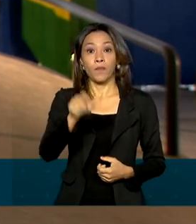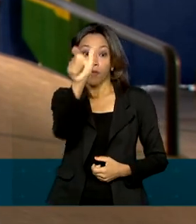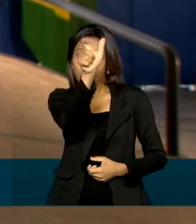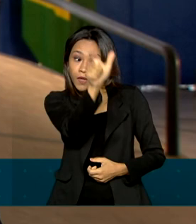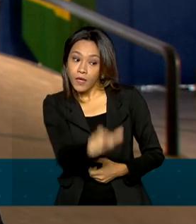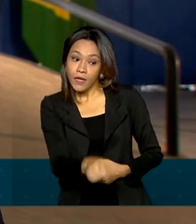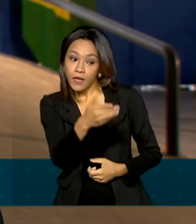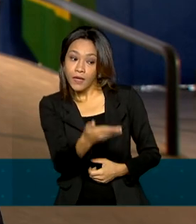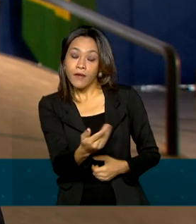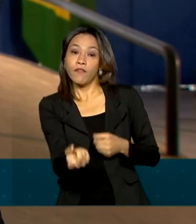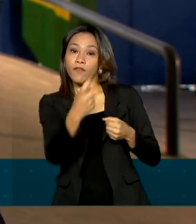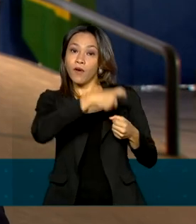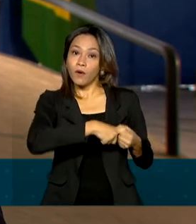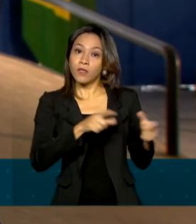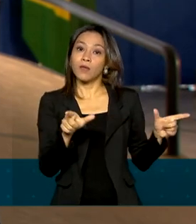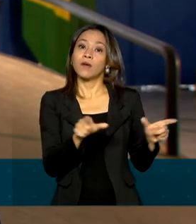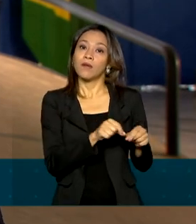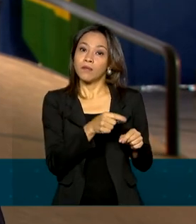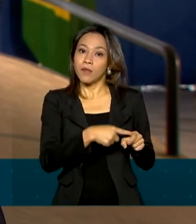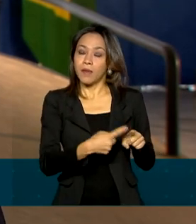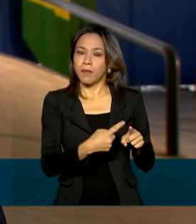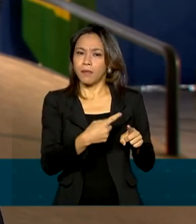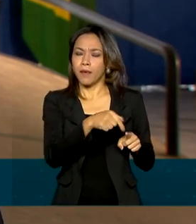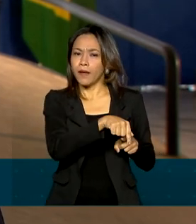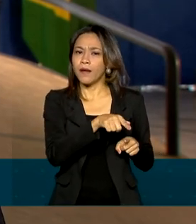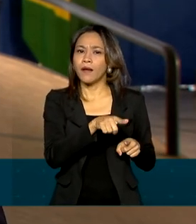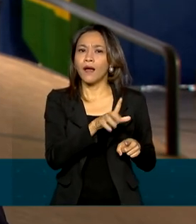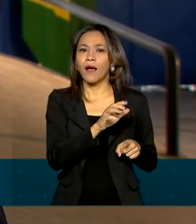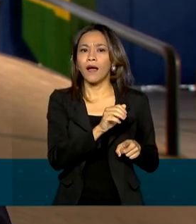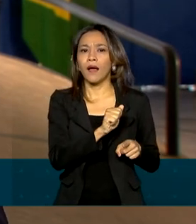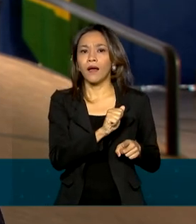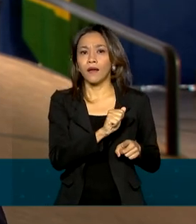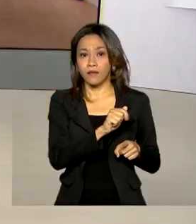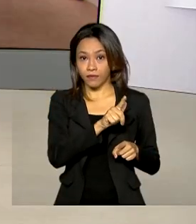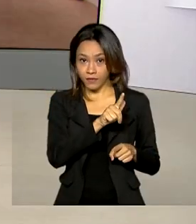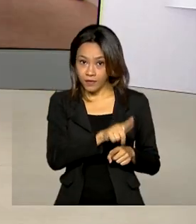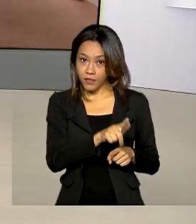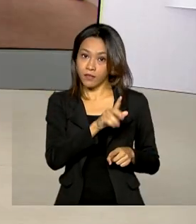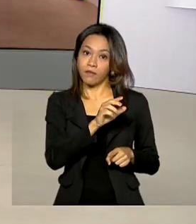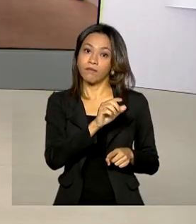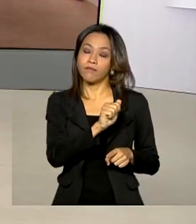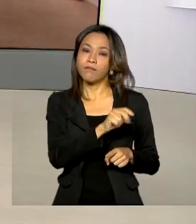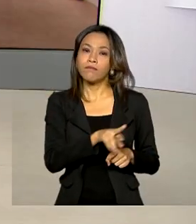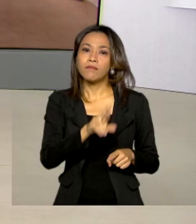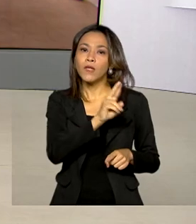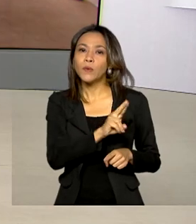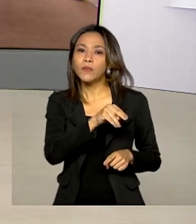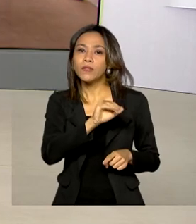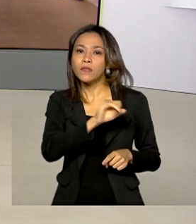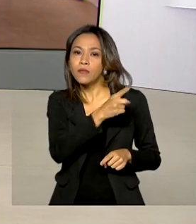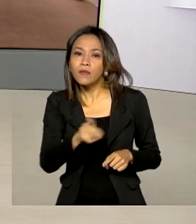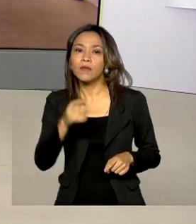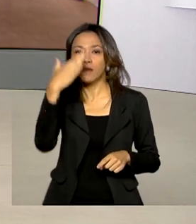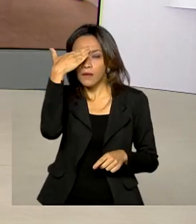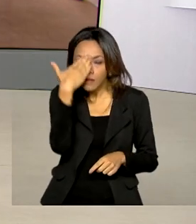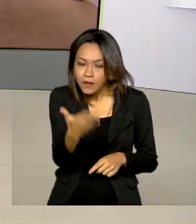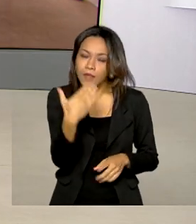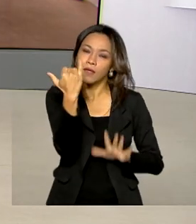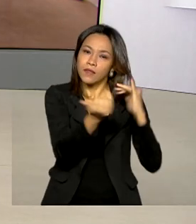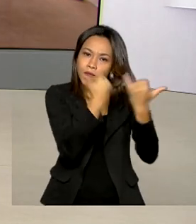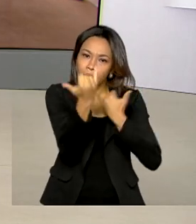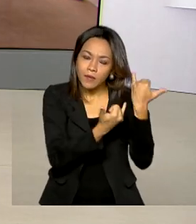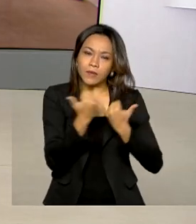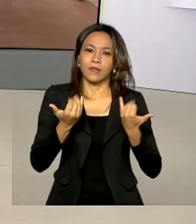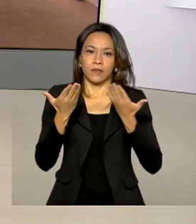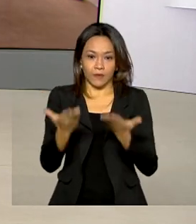-Geral da União. Ambos assinaram o termo de posse na última terça-feira. Renata, com você. Tá certo, Glauco. Muito obrigada pelas suas informações ao